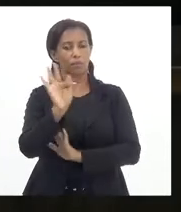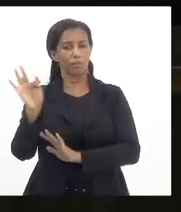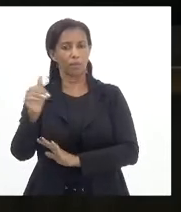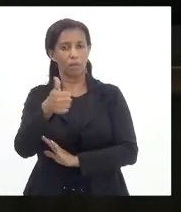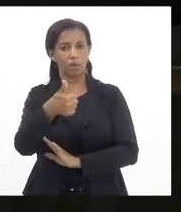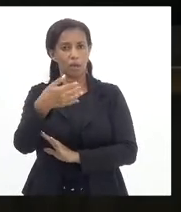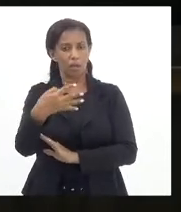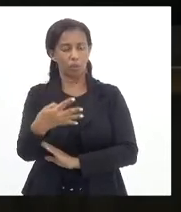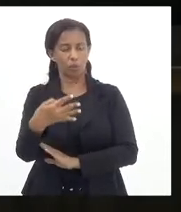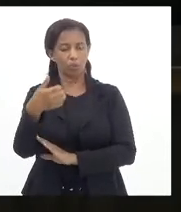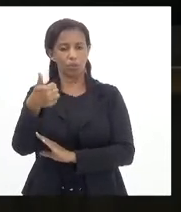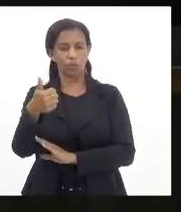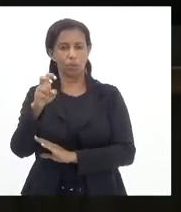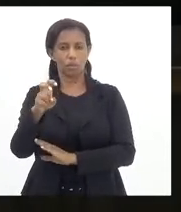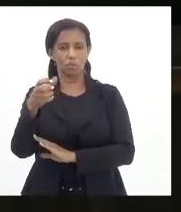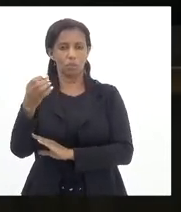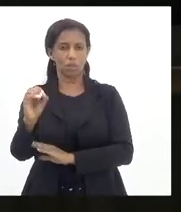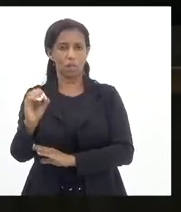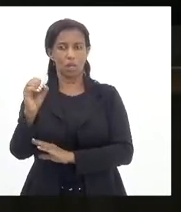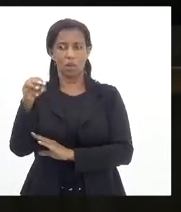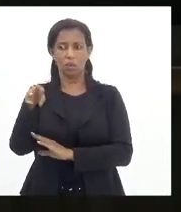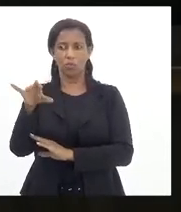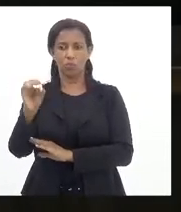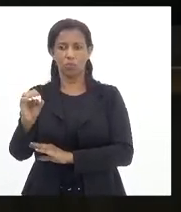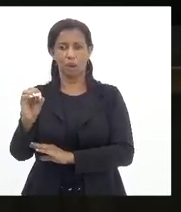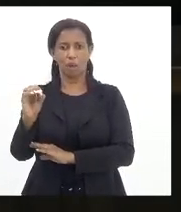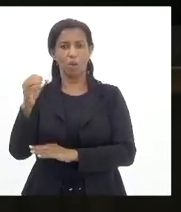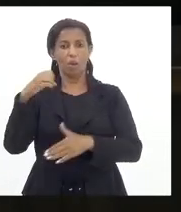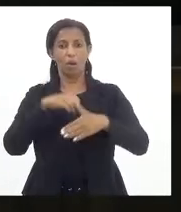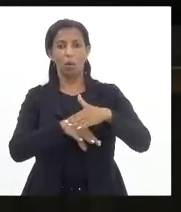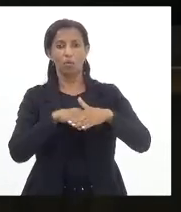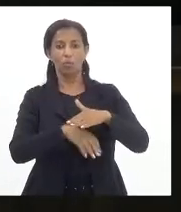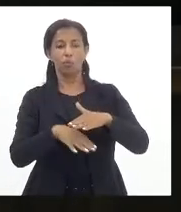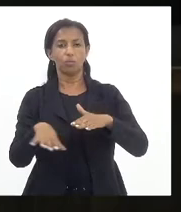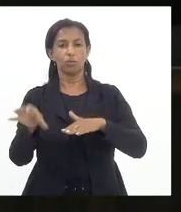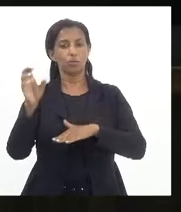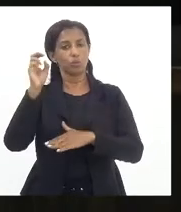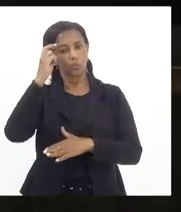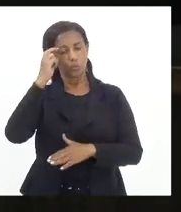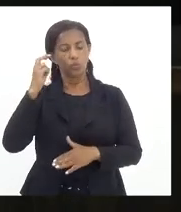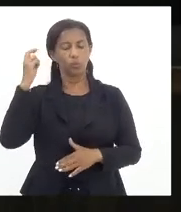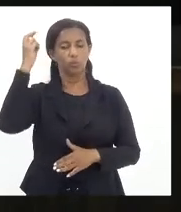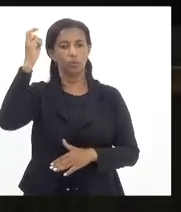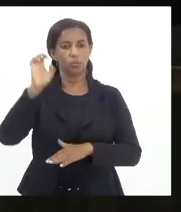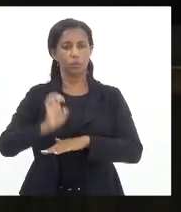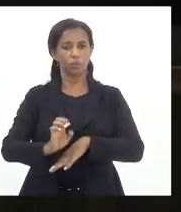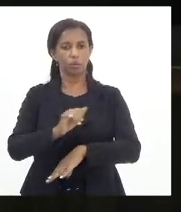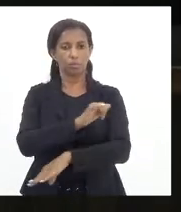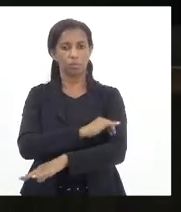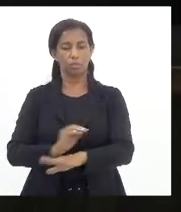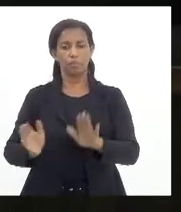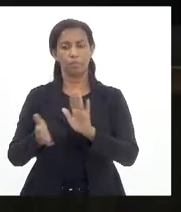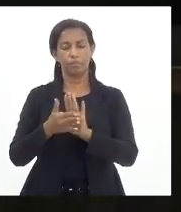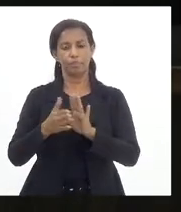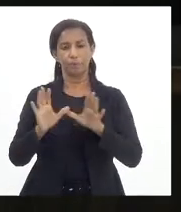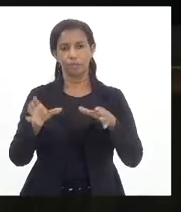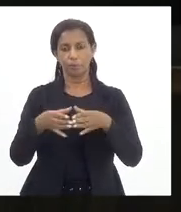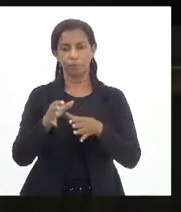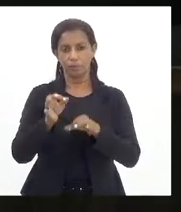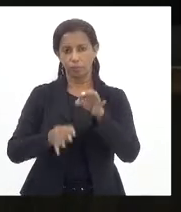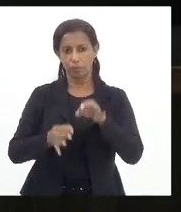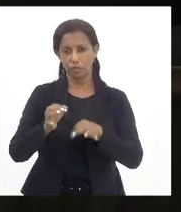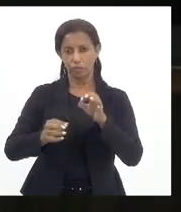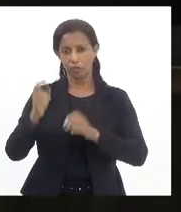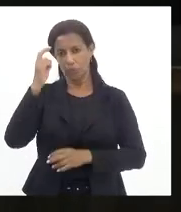150 de 12 de maio de 21 vinculado ao fundo estadual de cultura do estado do Rio de Janeiro dependendo de pareceres das comissões de construção justiça de cultura de